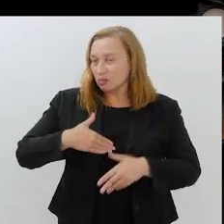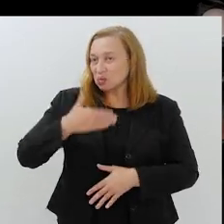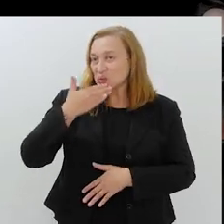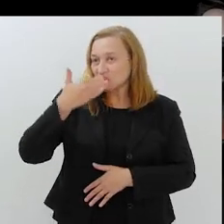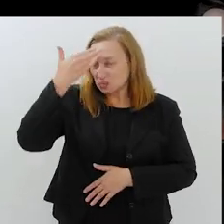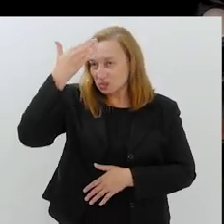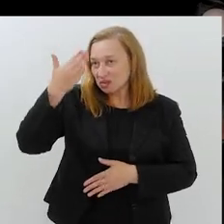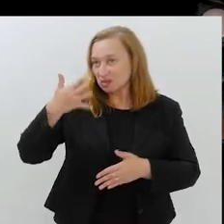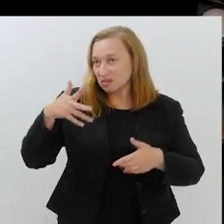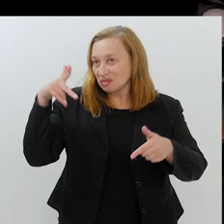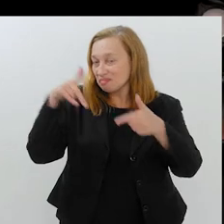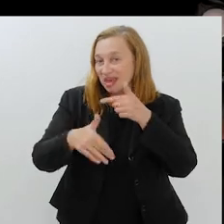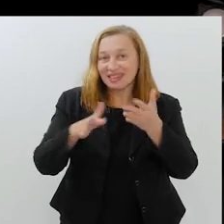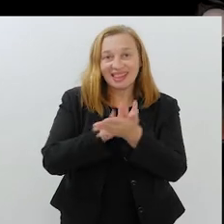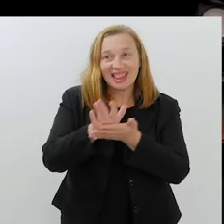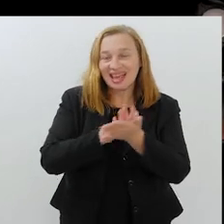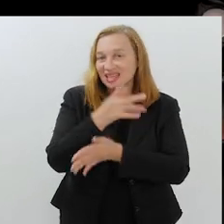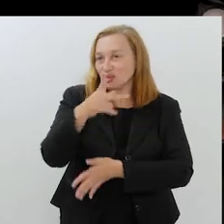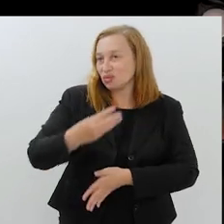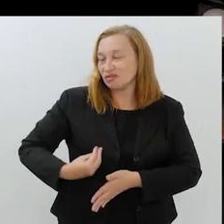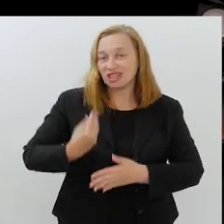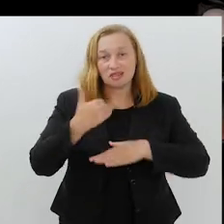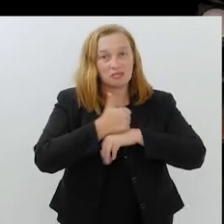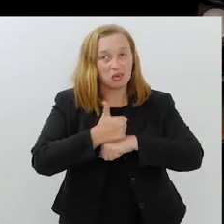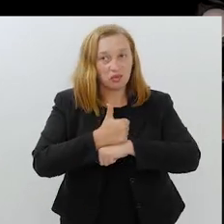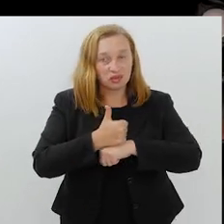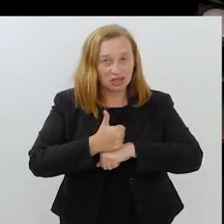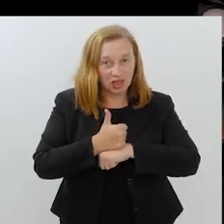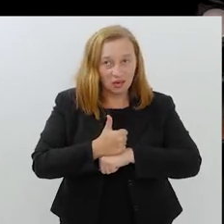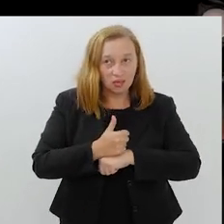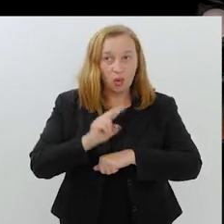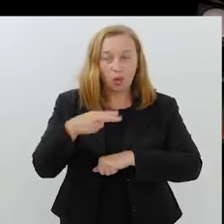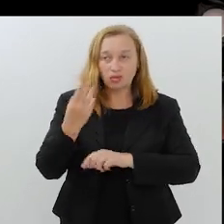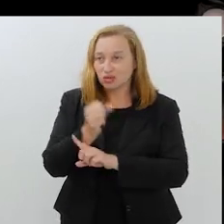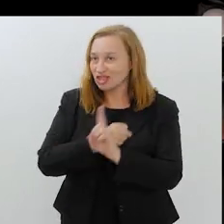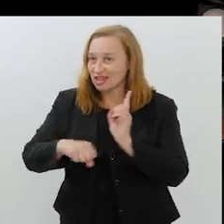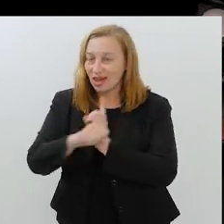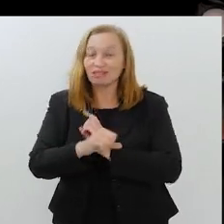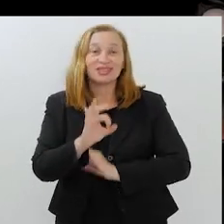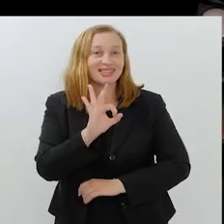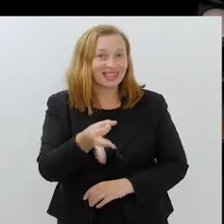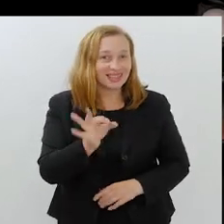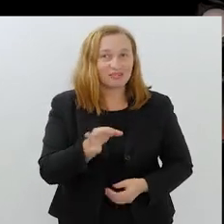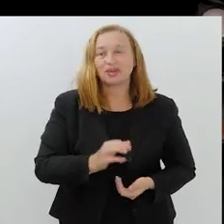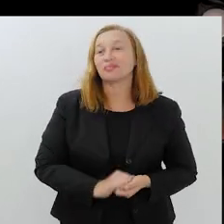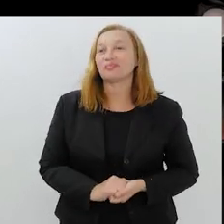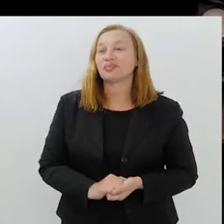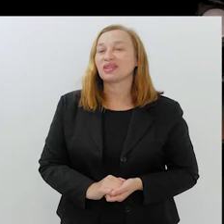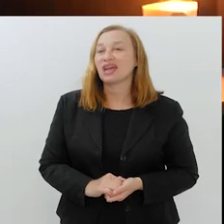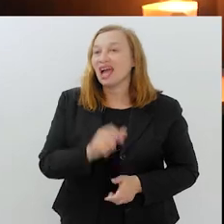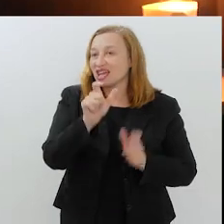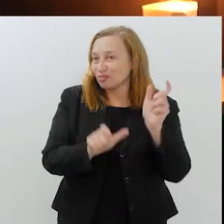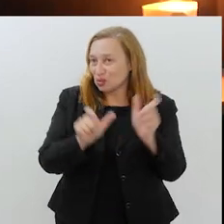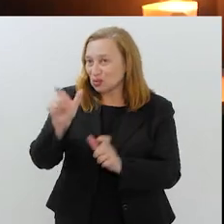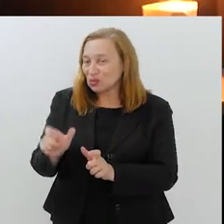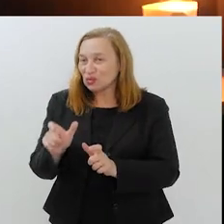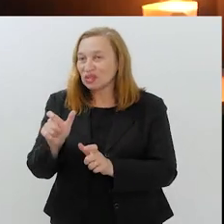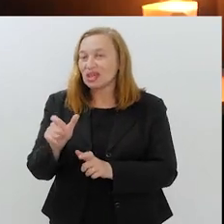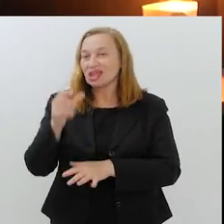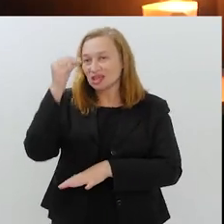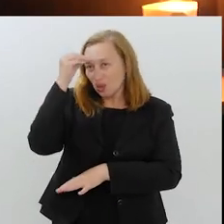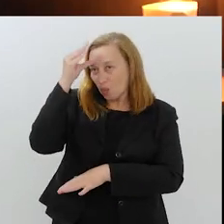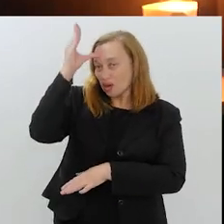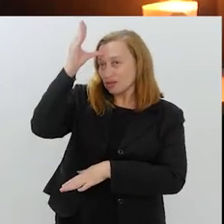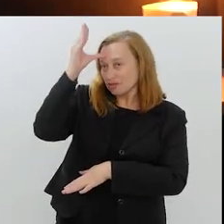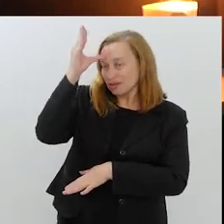Ser muçulmano não interfere em nada na sua vida profissional ou social. Exatamente. E as